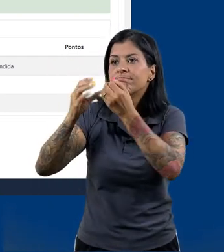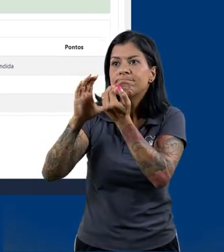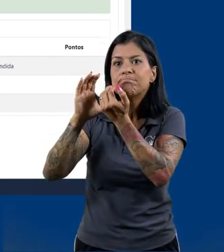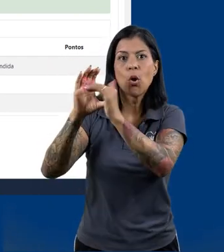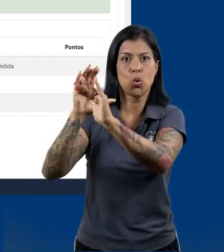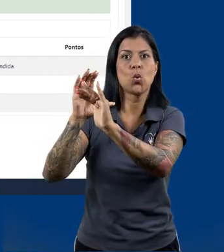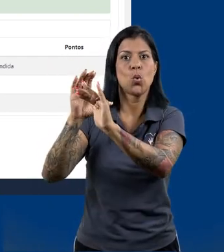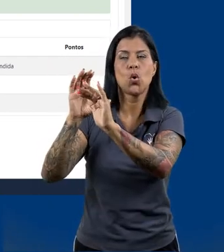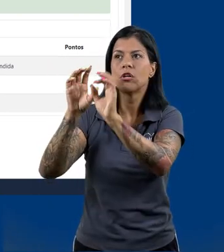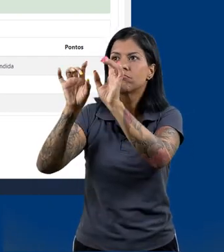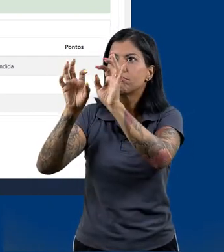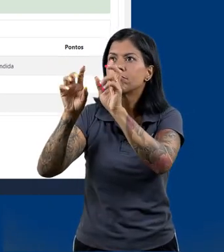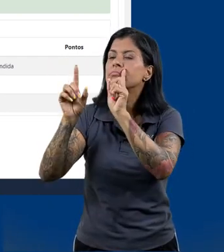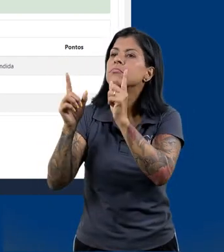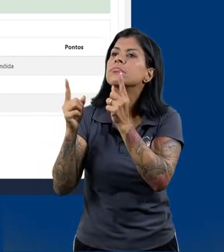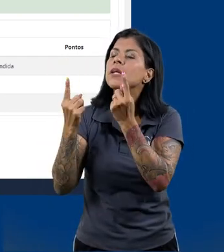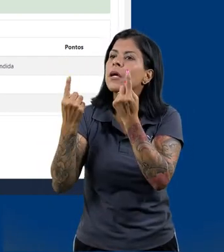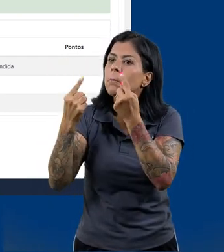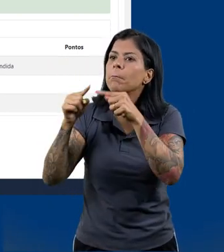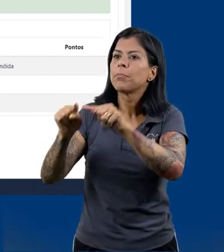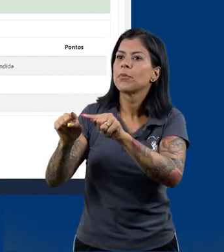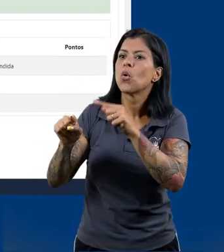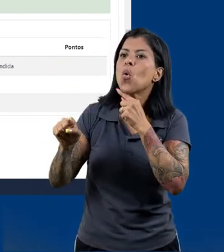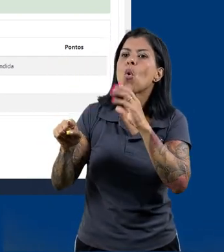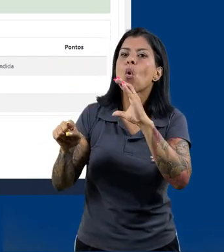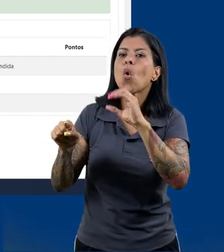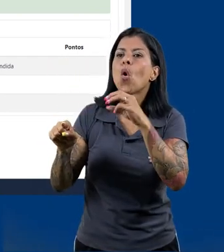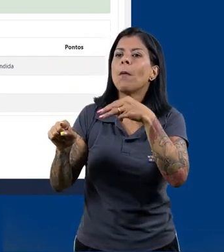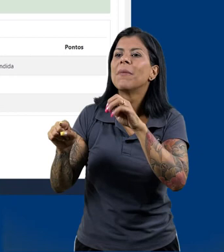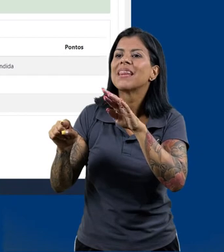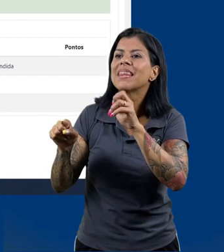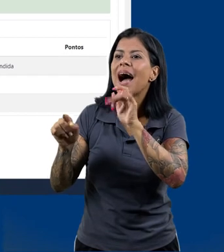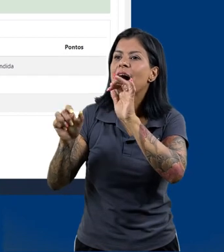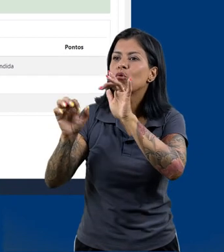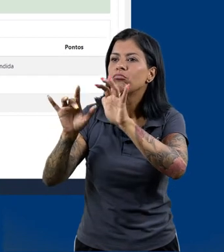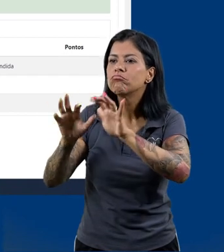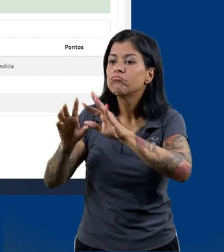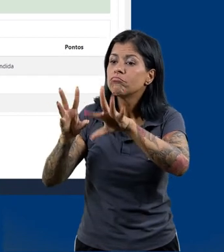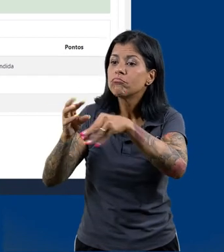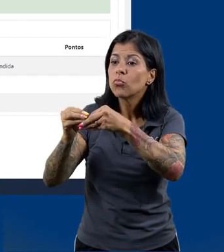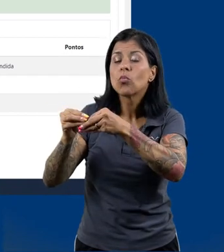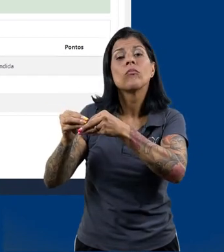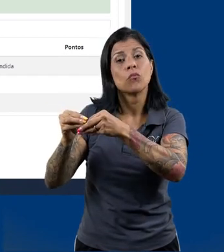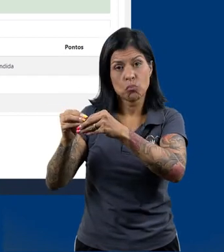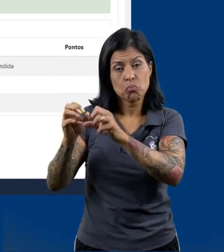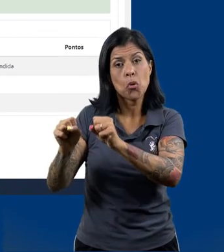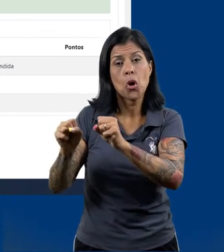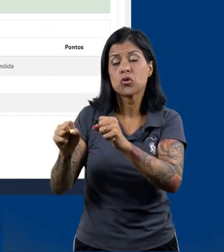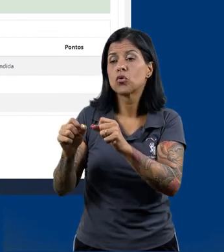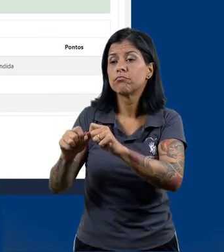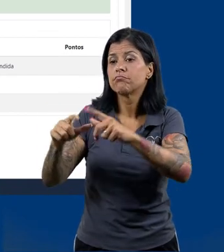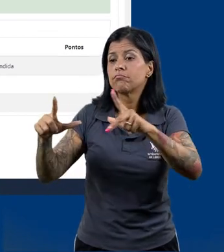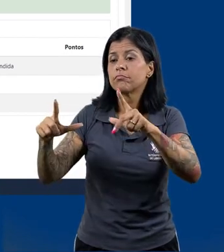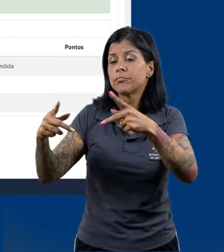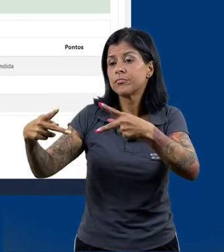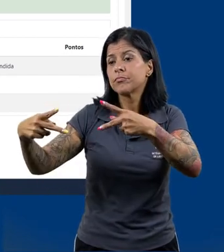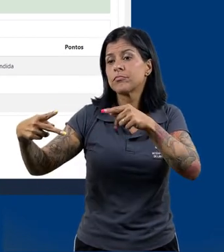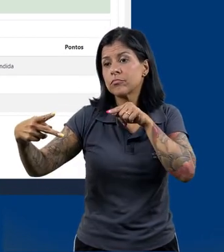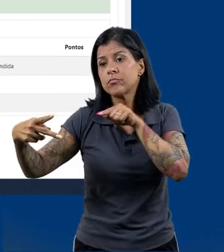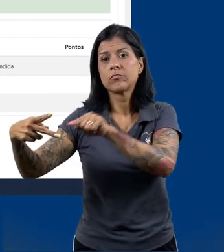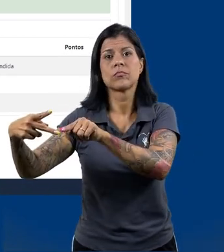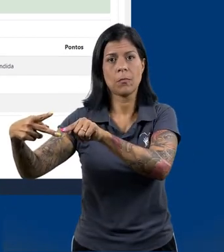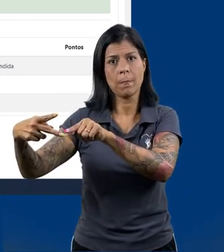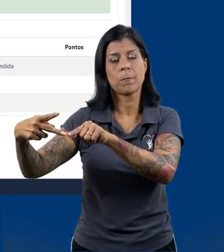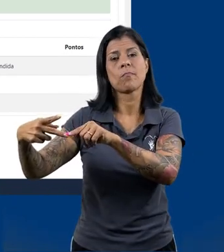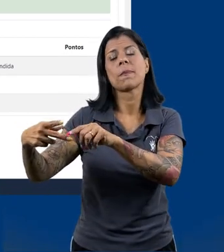enviou e clicar sobre faça um comentário ou modifique a avaliação. Clicando sobre este link,